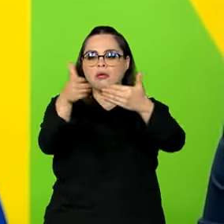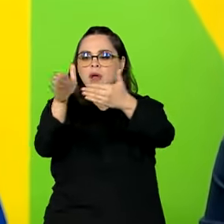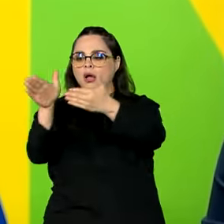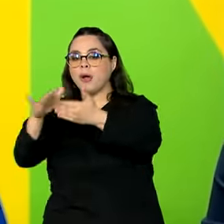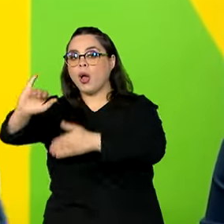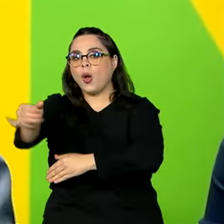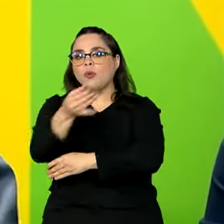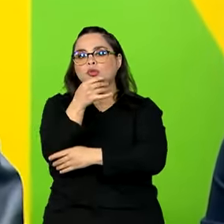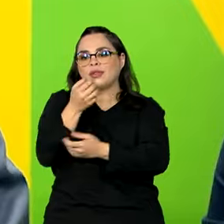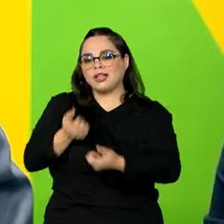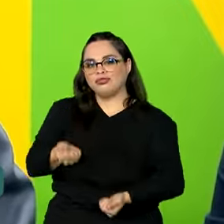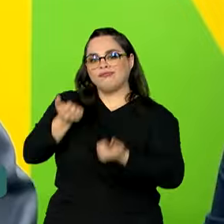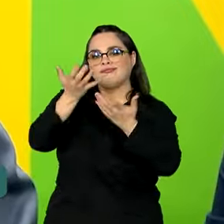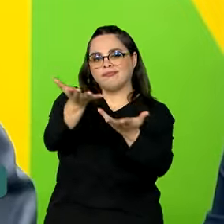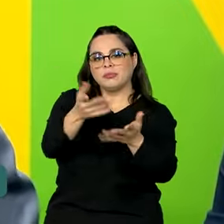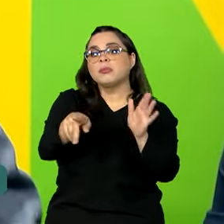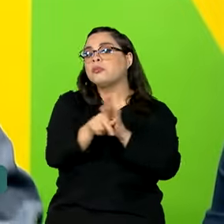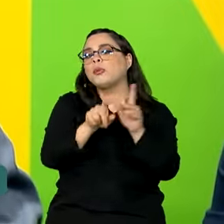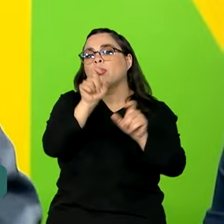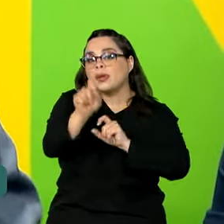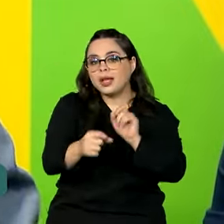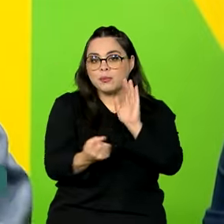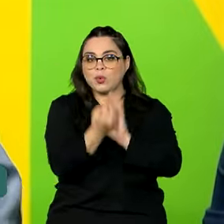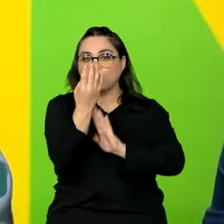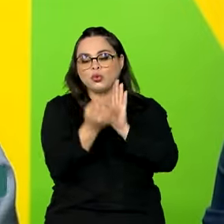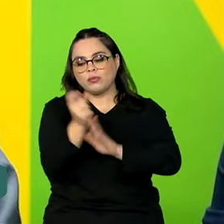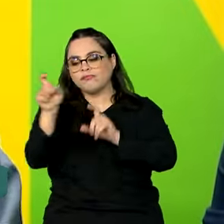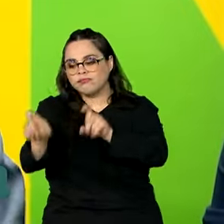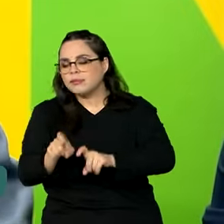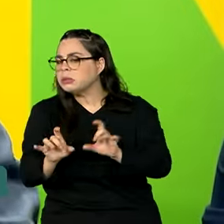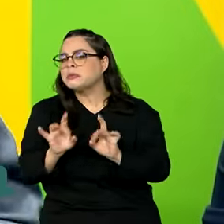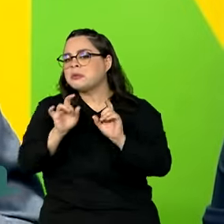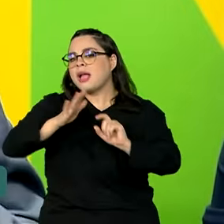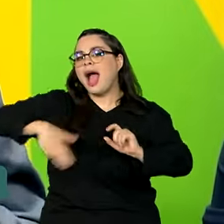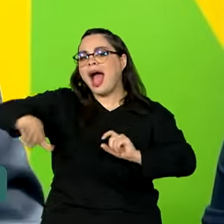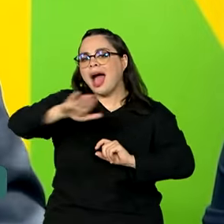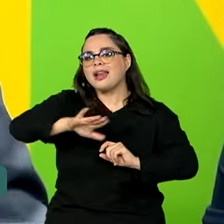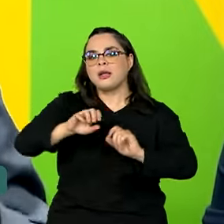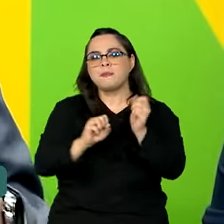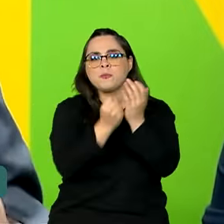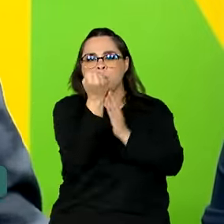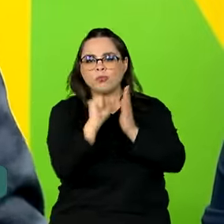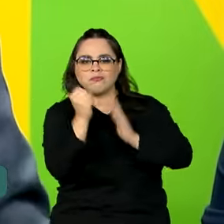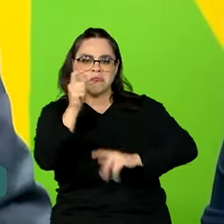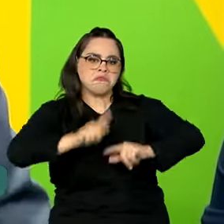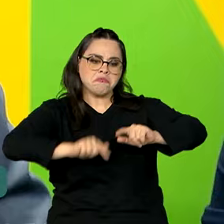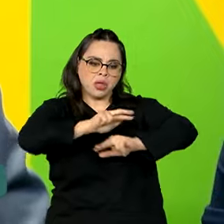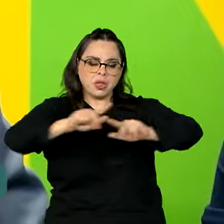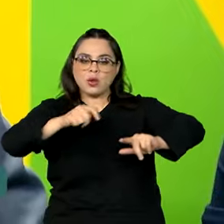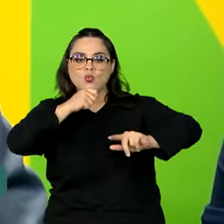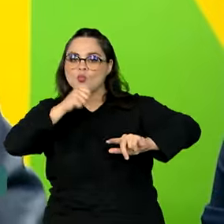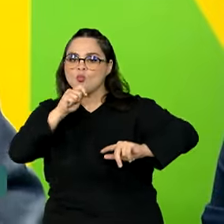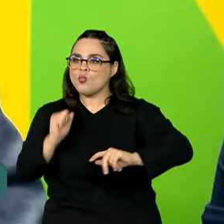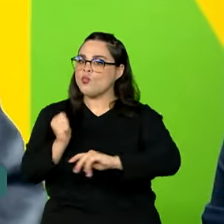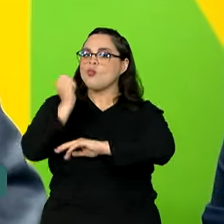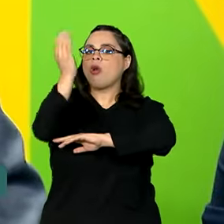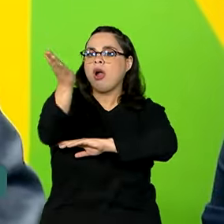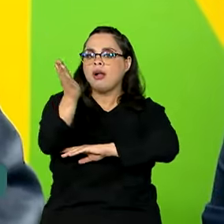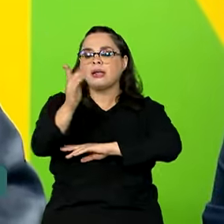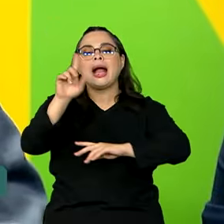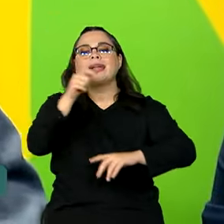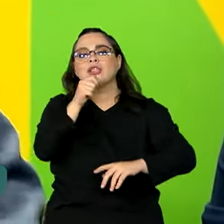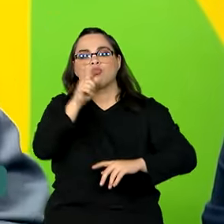oportunização para os produtores rurais, especialmente daquelas cadeias produtivas que eventualmente ainda não têm uma